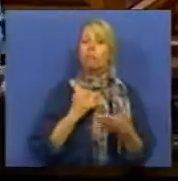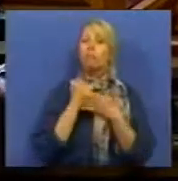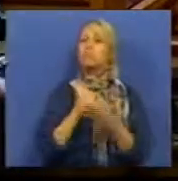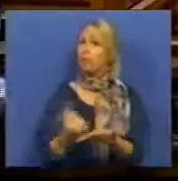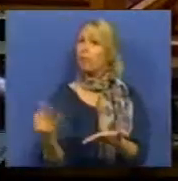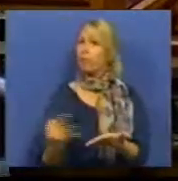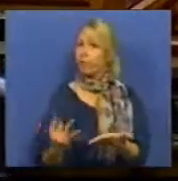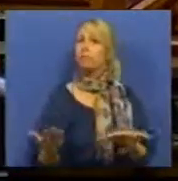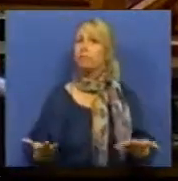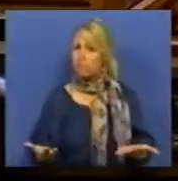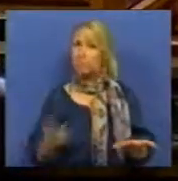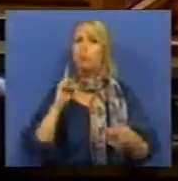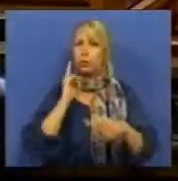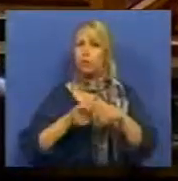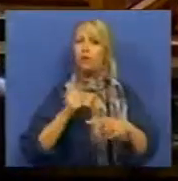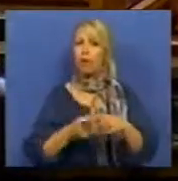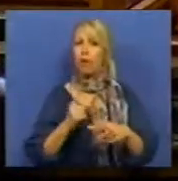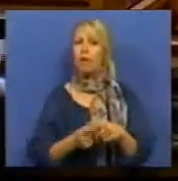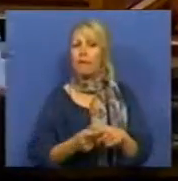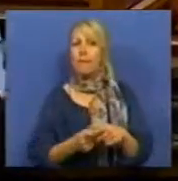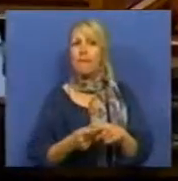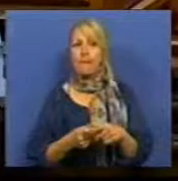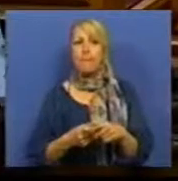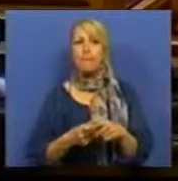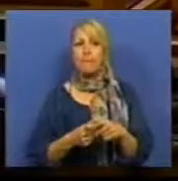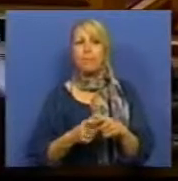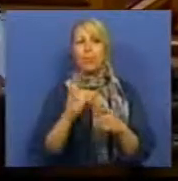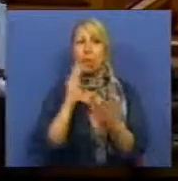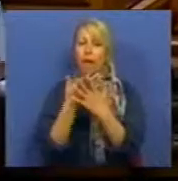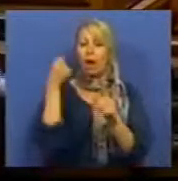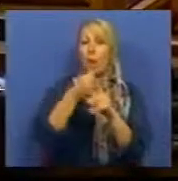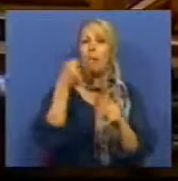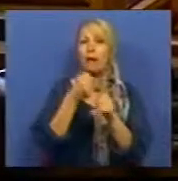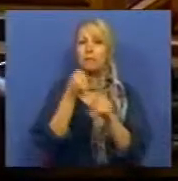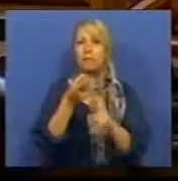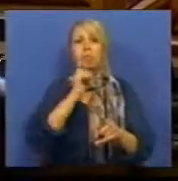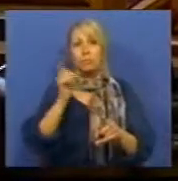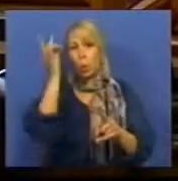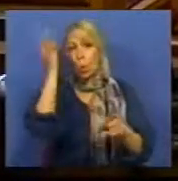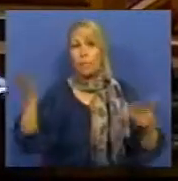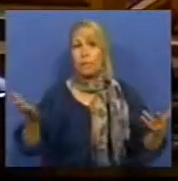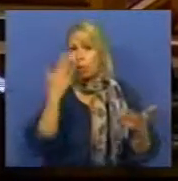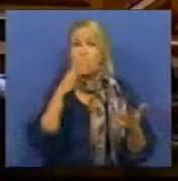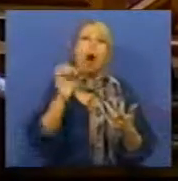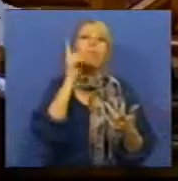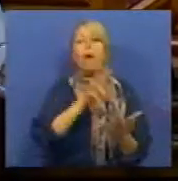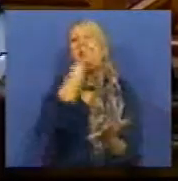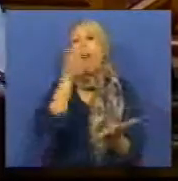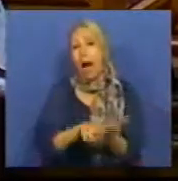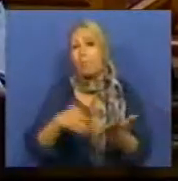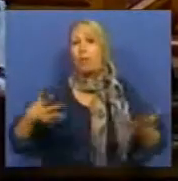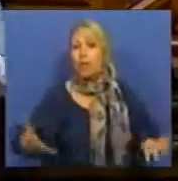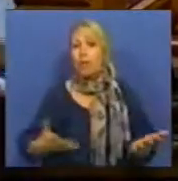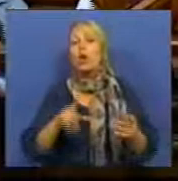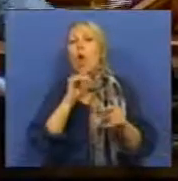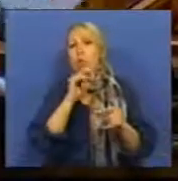positiva para o combate à corrupção, forem aprovadas afinal. Pensamos que se poderia ir mais